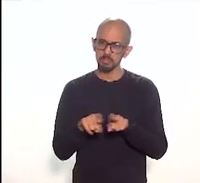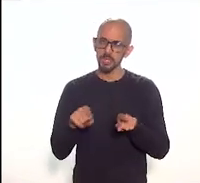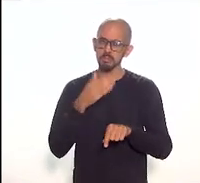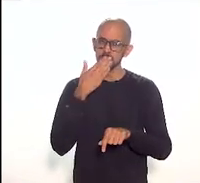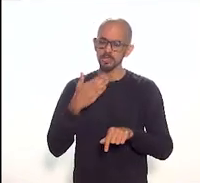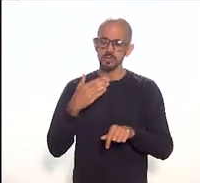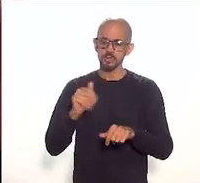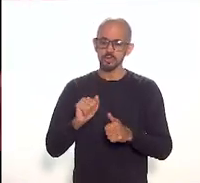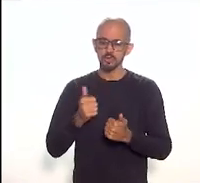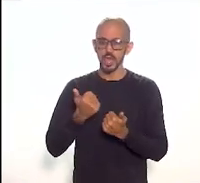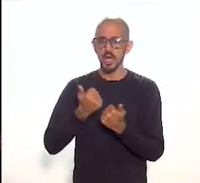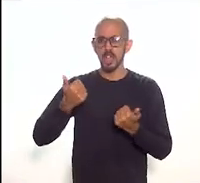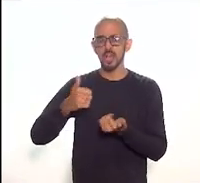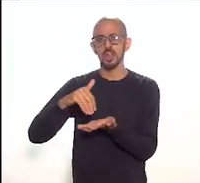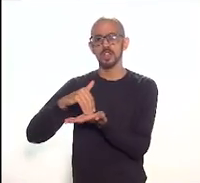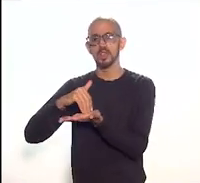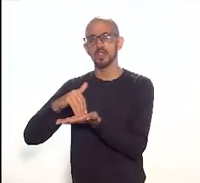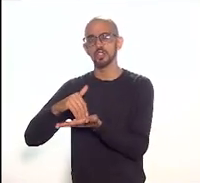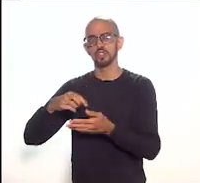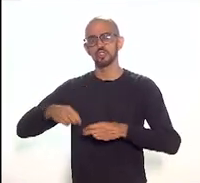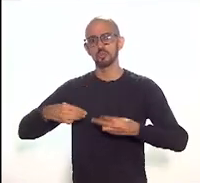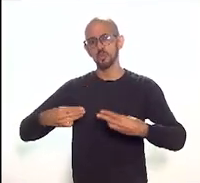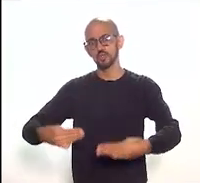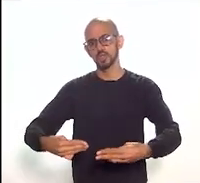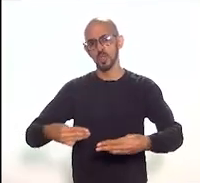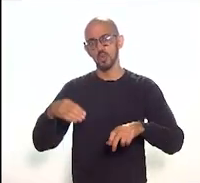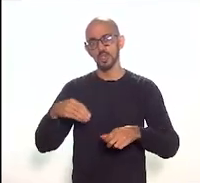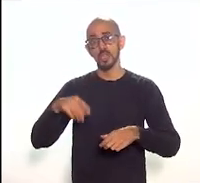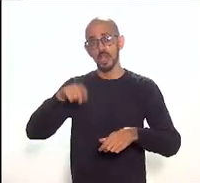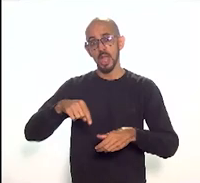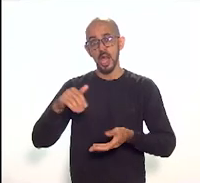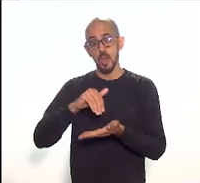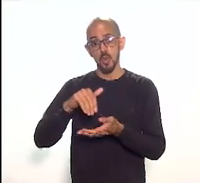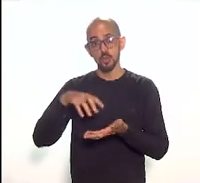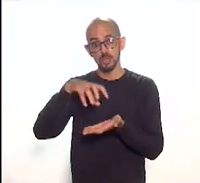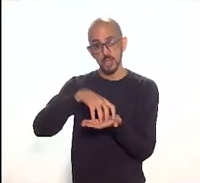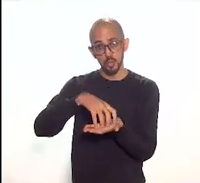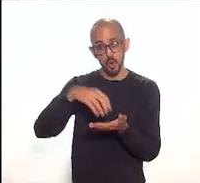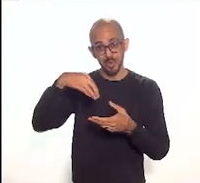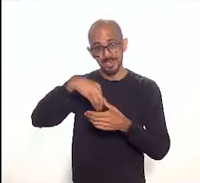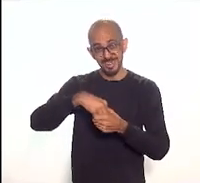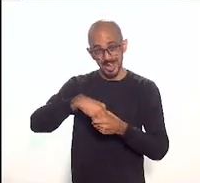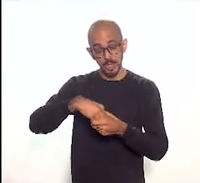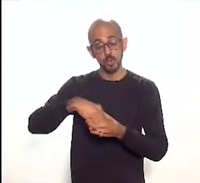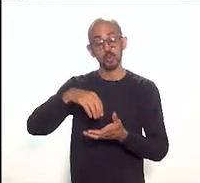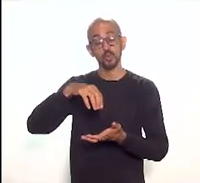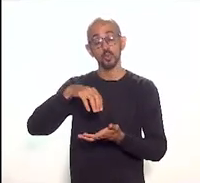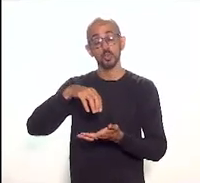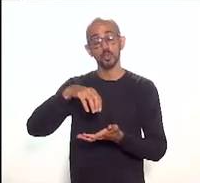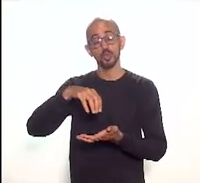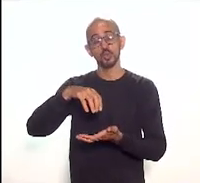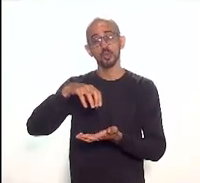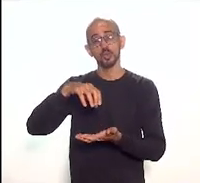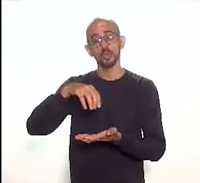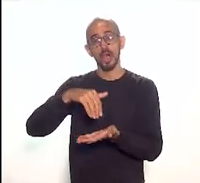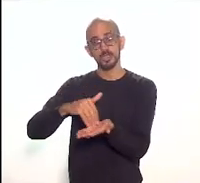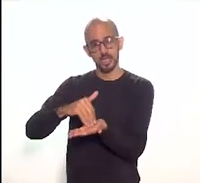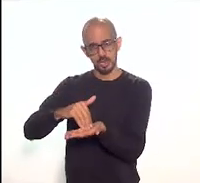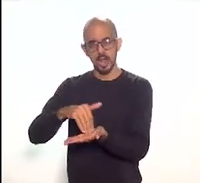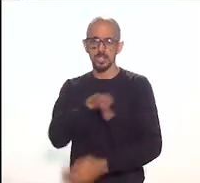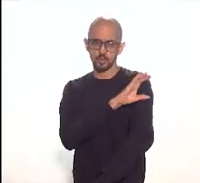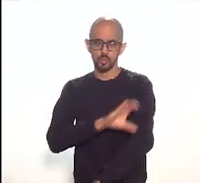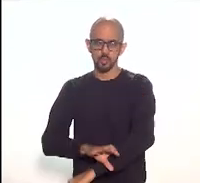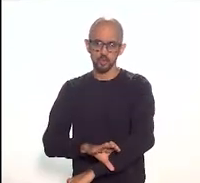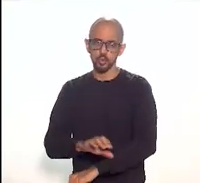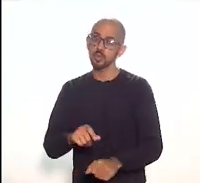museus que é o setor dentro da Secretaria de Cultura e Economia Criativa esteja